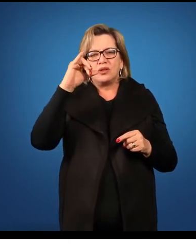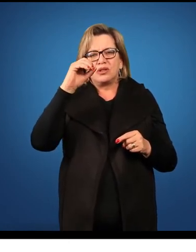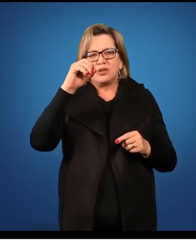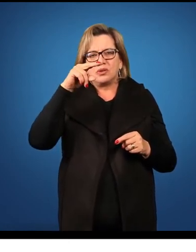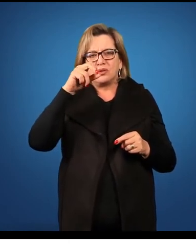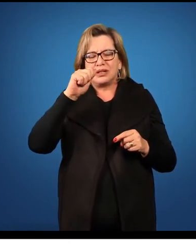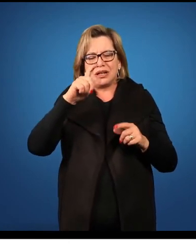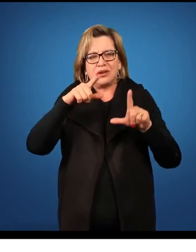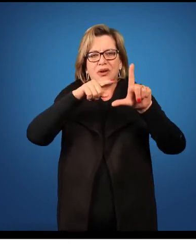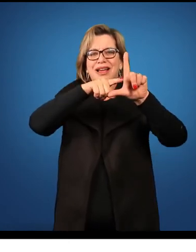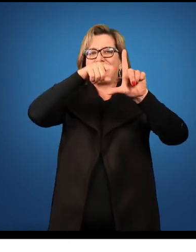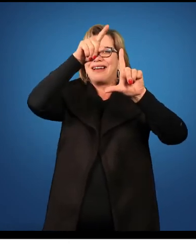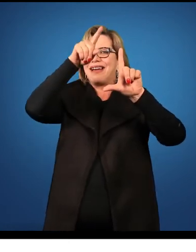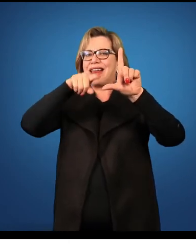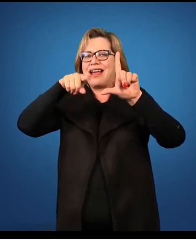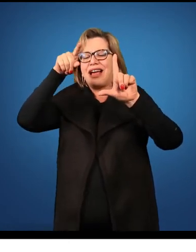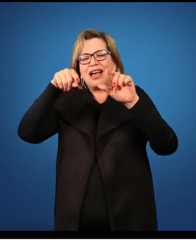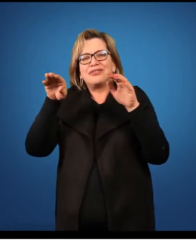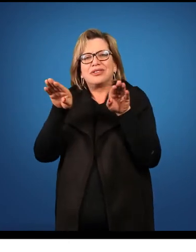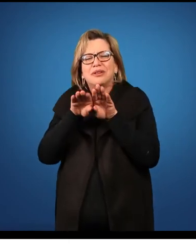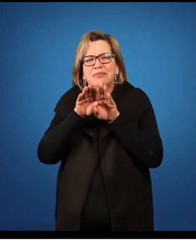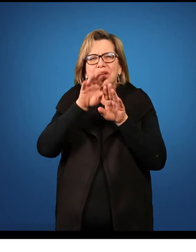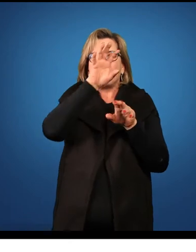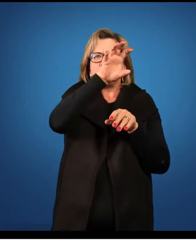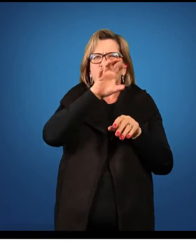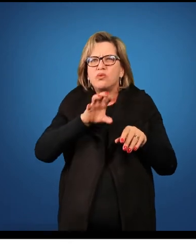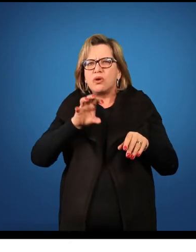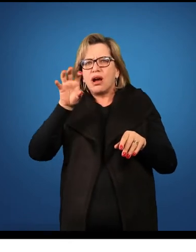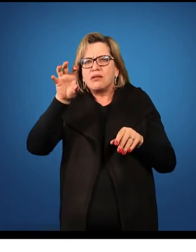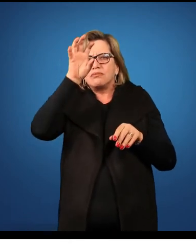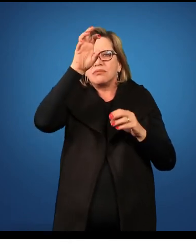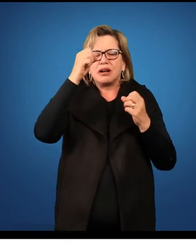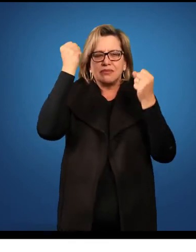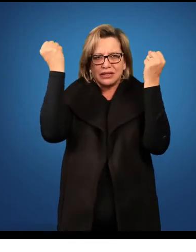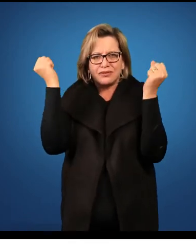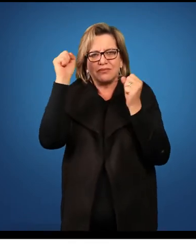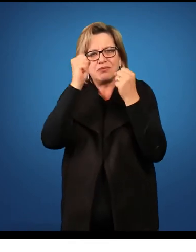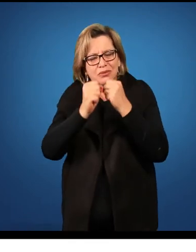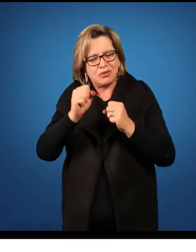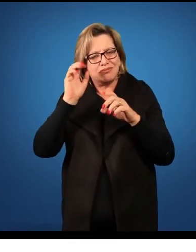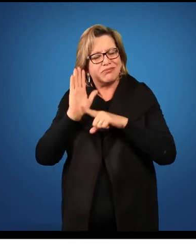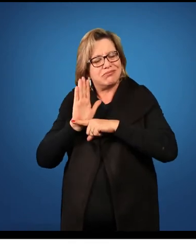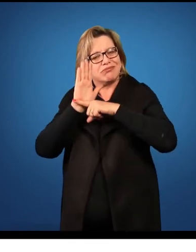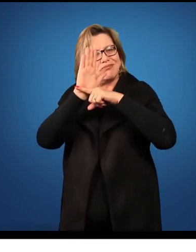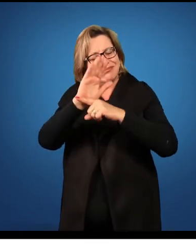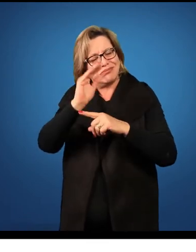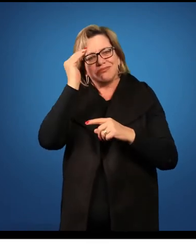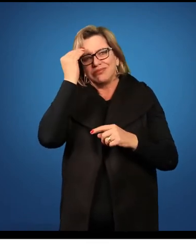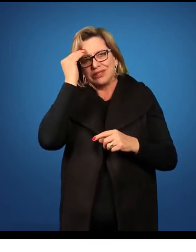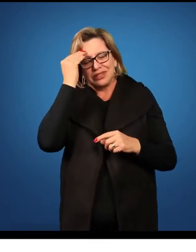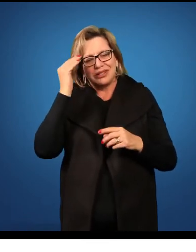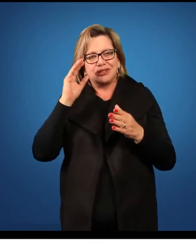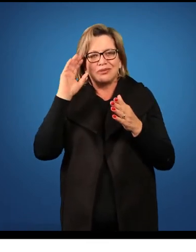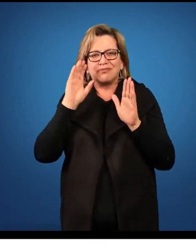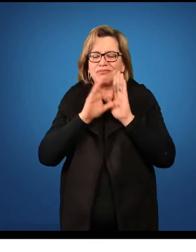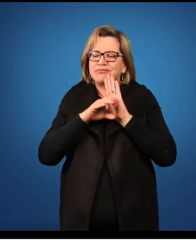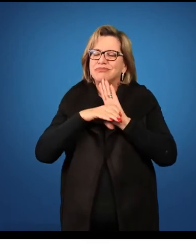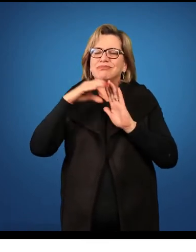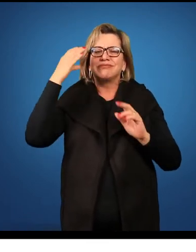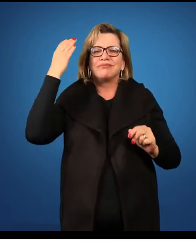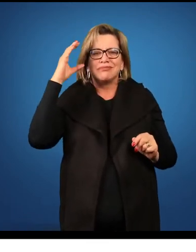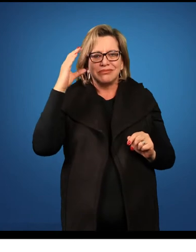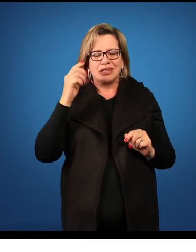tabelas, mapas que vão nos auxiliar na explicação, no entendimento dos conceitos científicos. então é muito